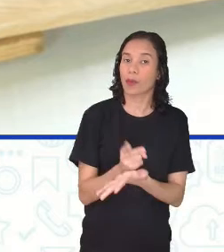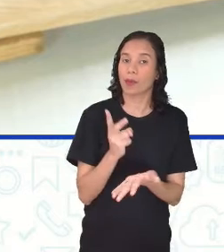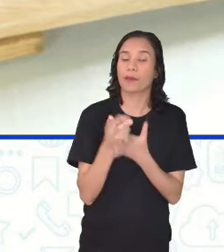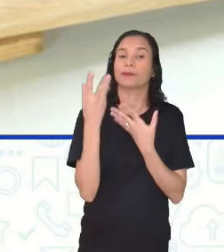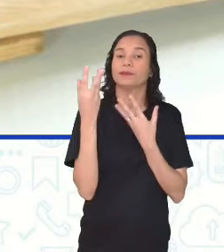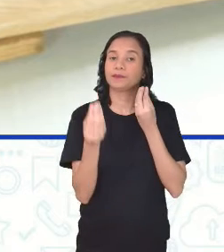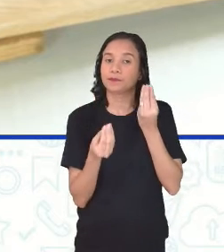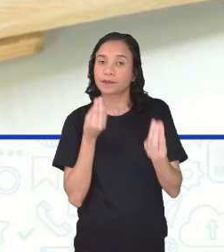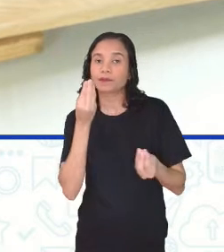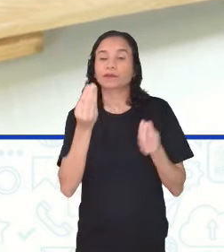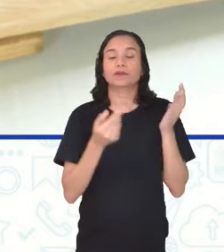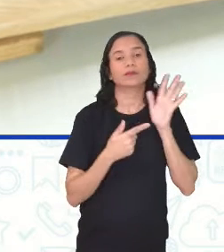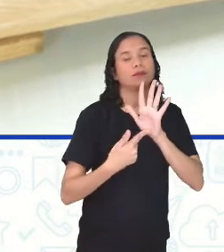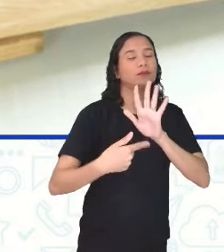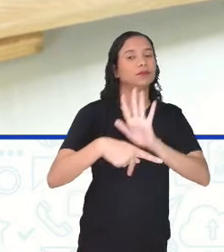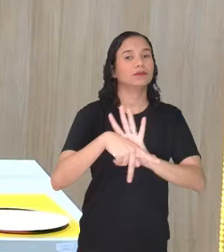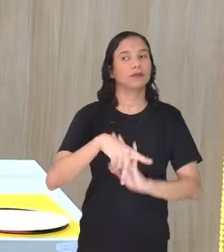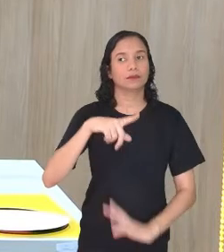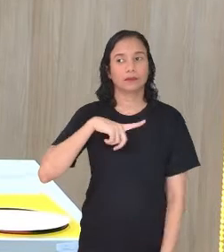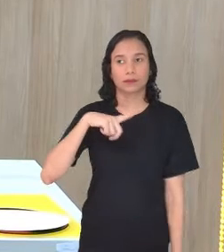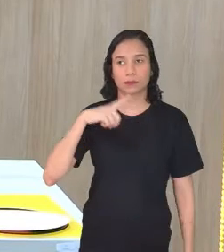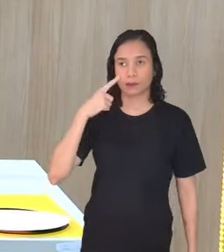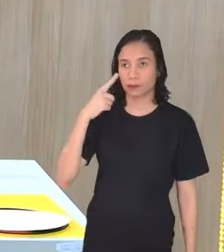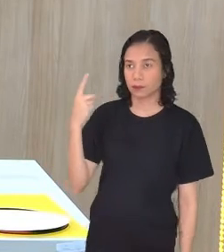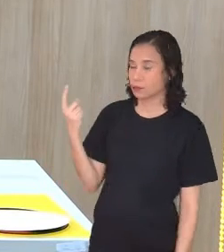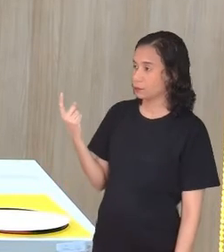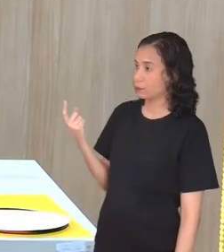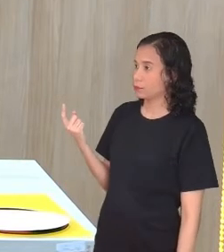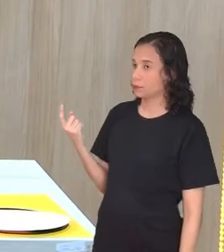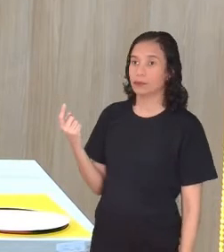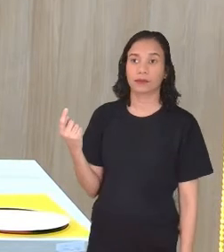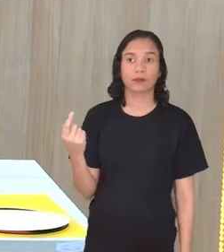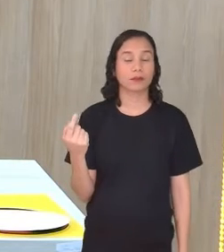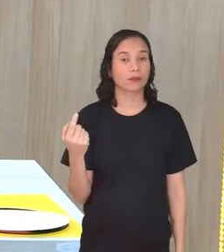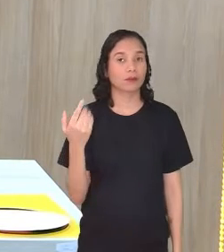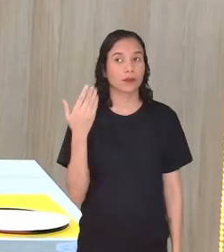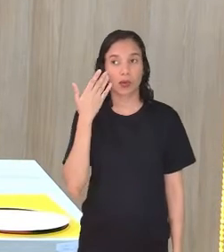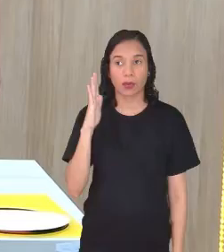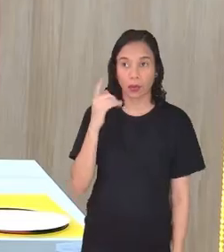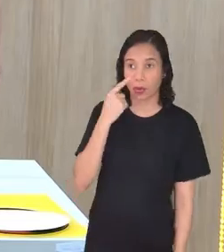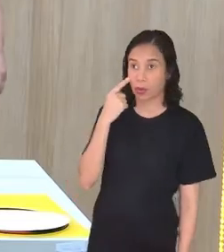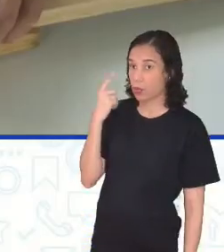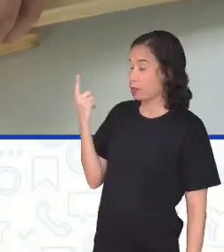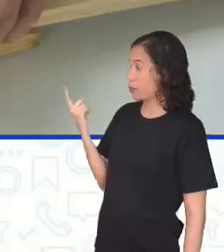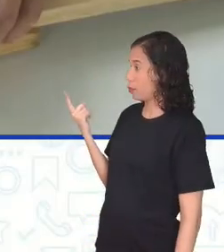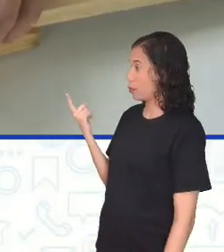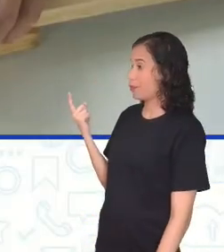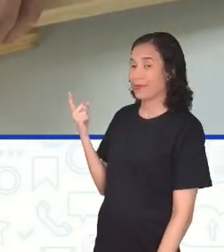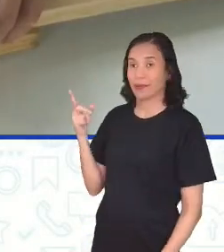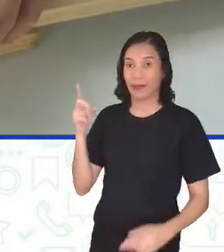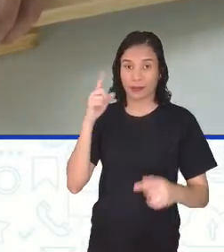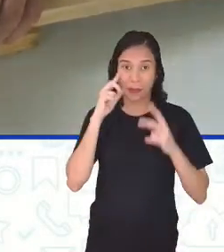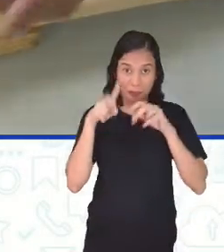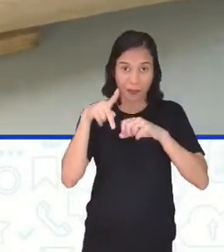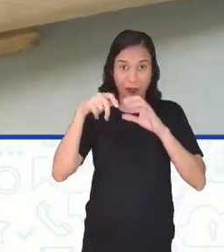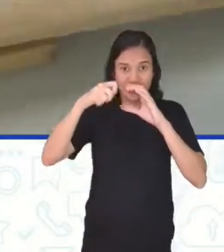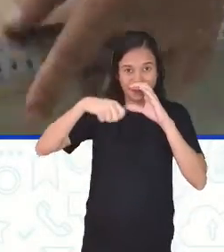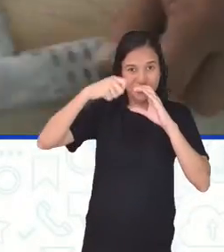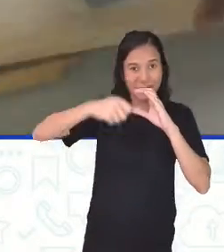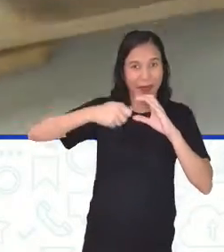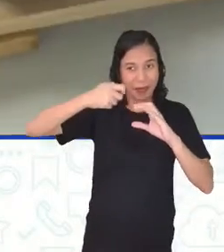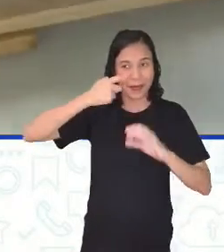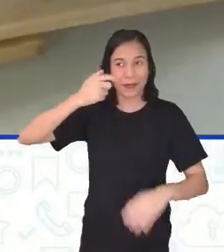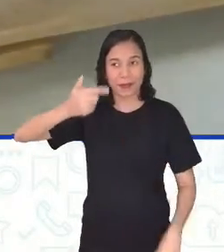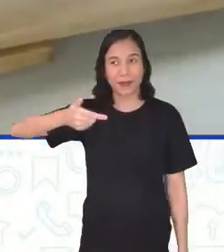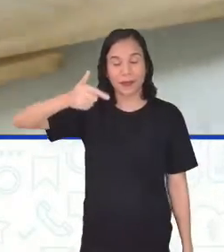aparecer. Eu acho que... Não sei se eu consigo... Olha o vídeo. Pronto,